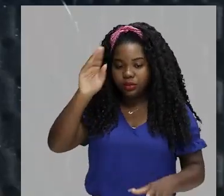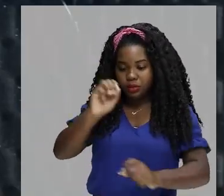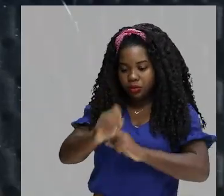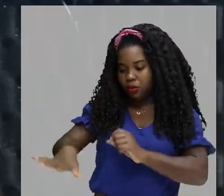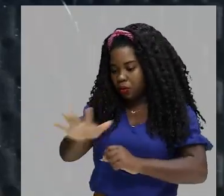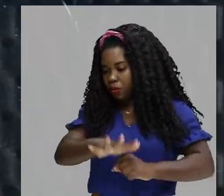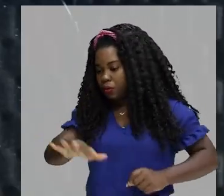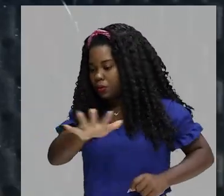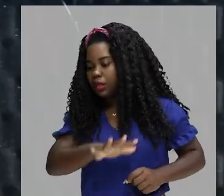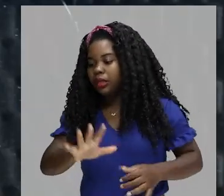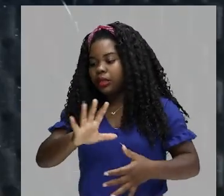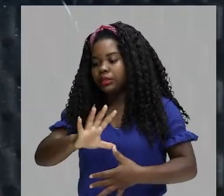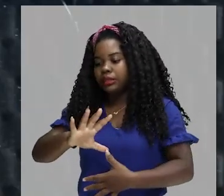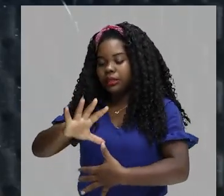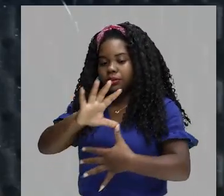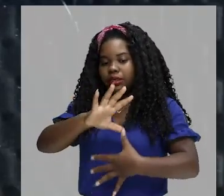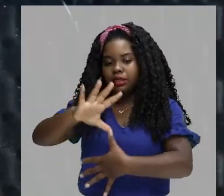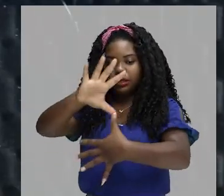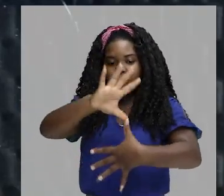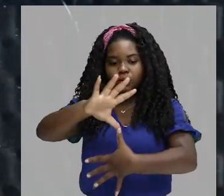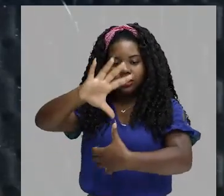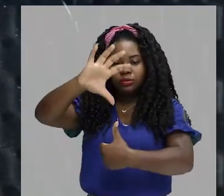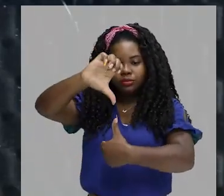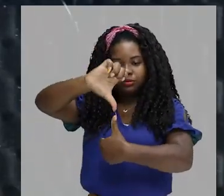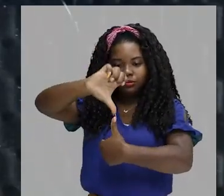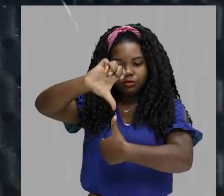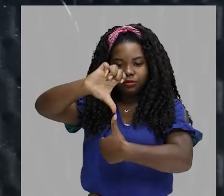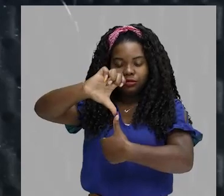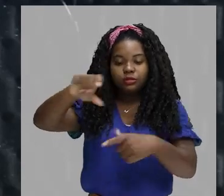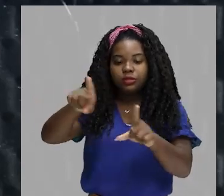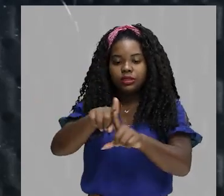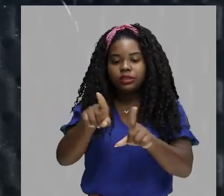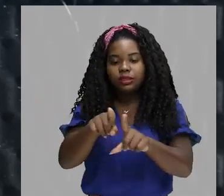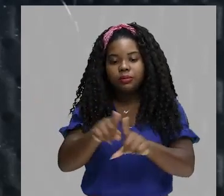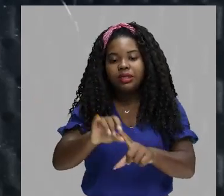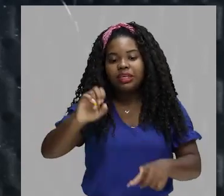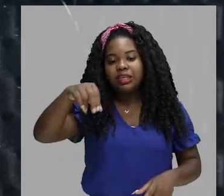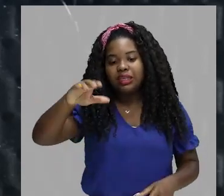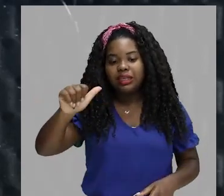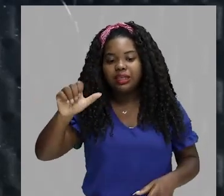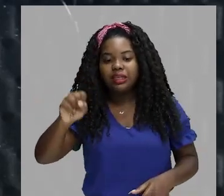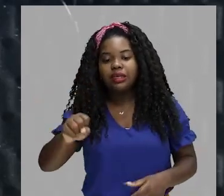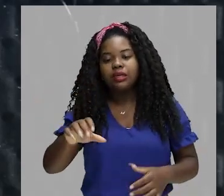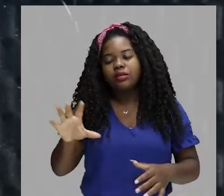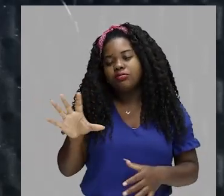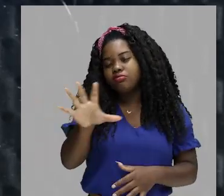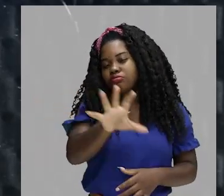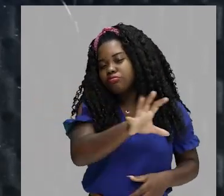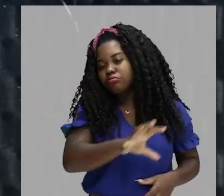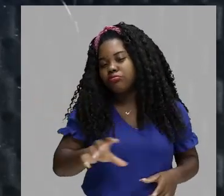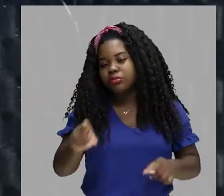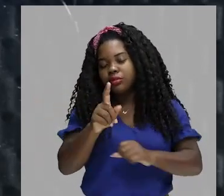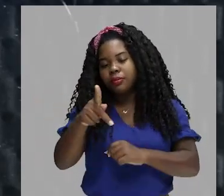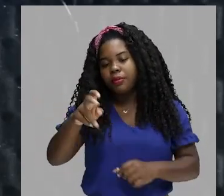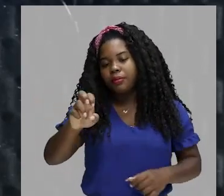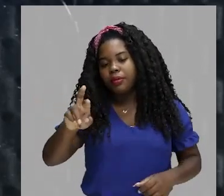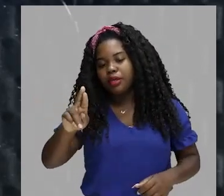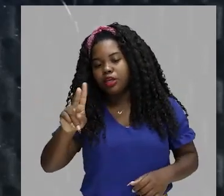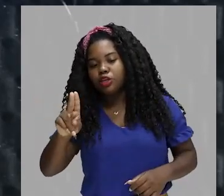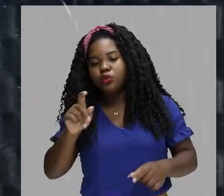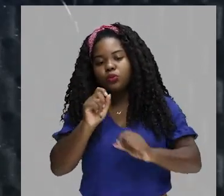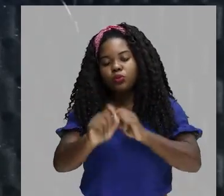no território da América Central, e os incas, principalmente na região ali do eixo Peru-Bolívia.